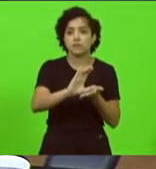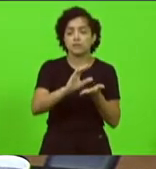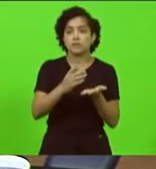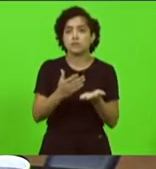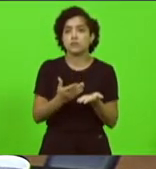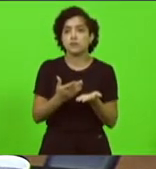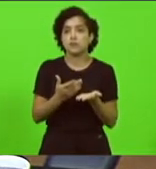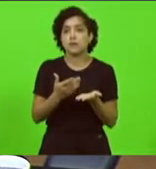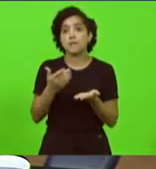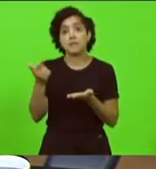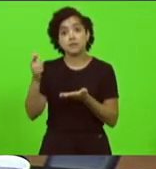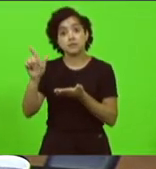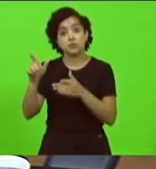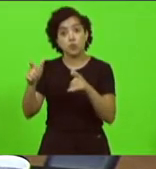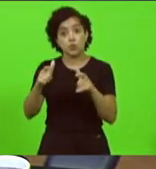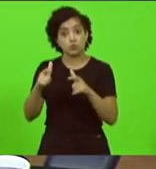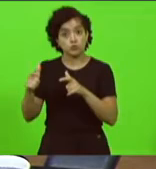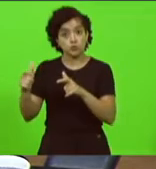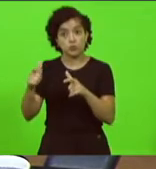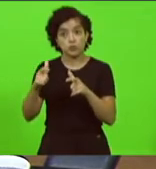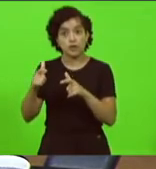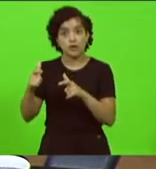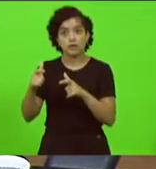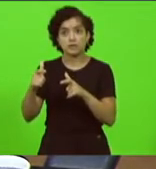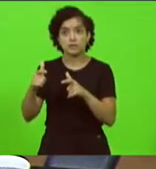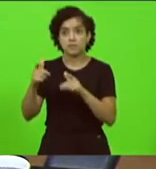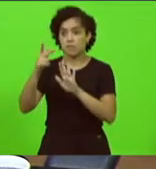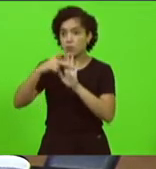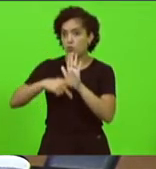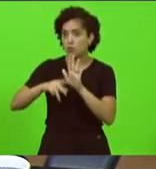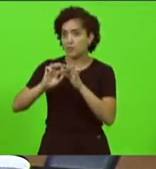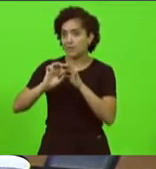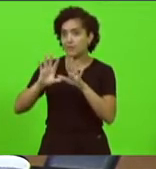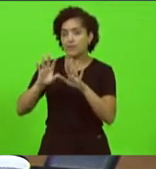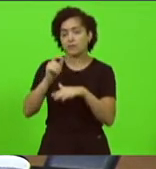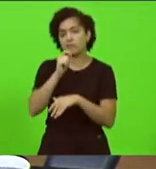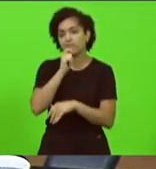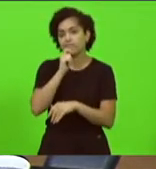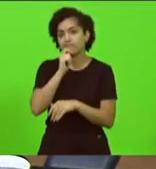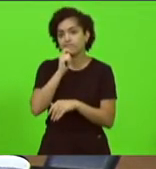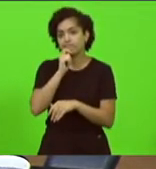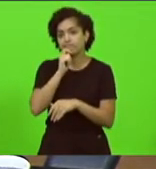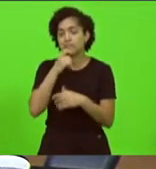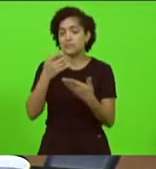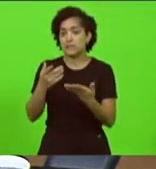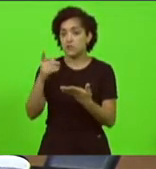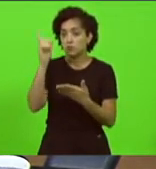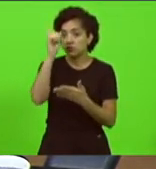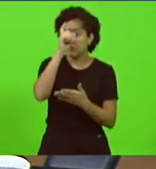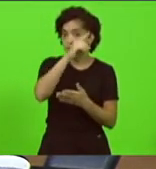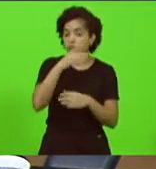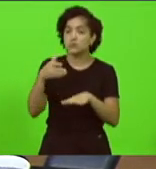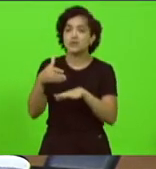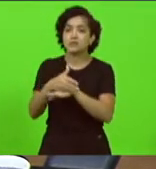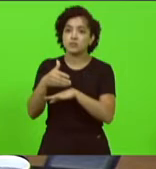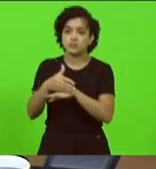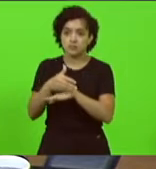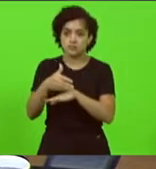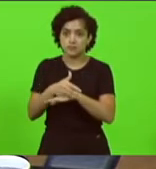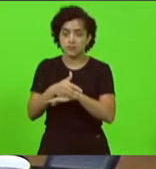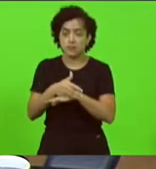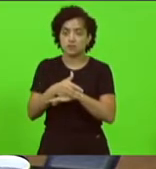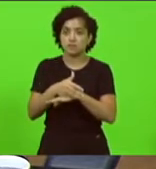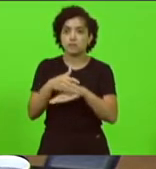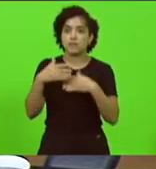outros lugares em que quase não se tem programa liberado que os agricultores tem dificuldade de acessar esse programa e a grande